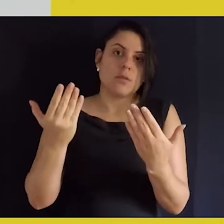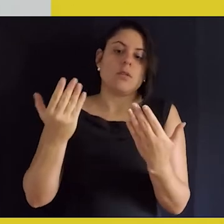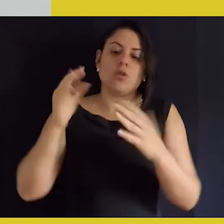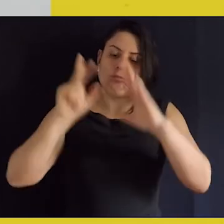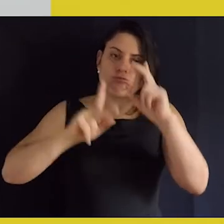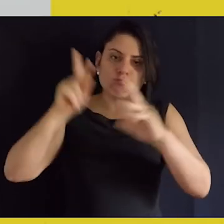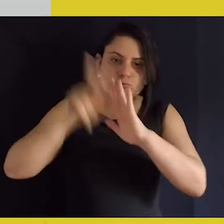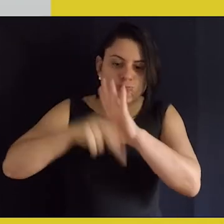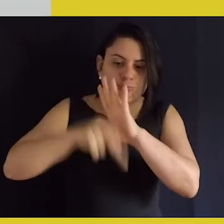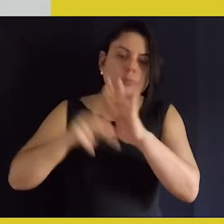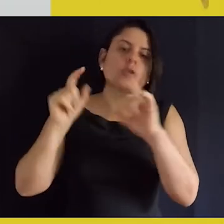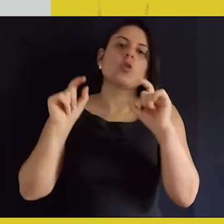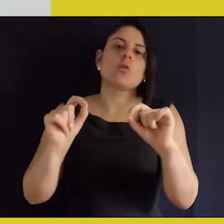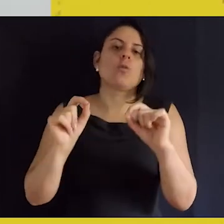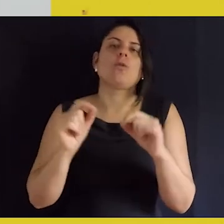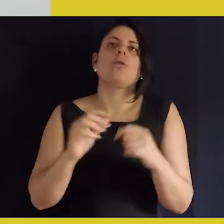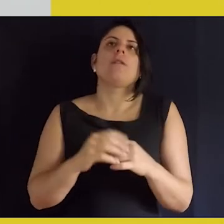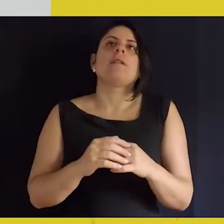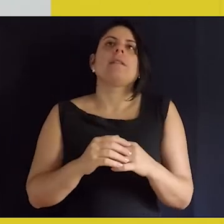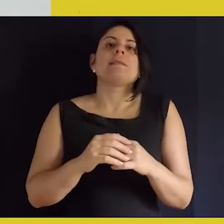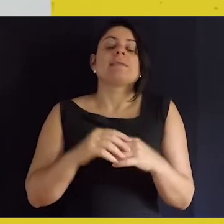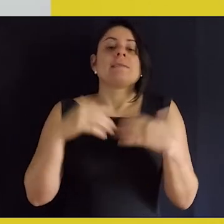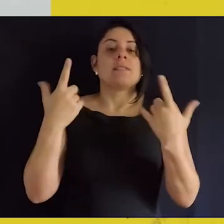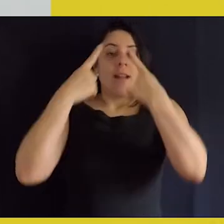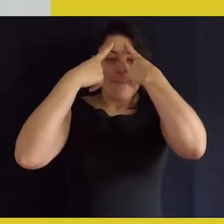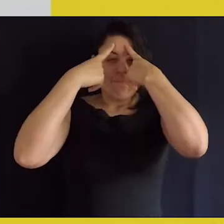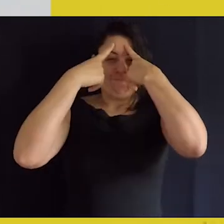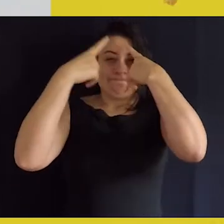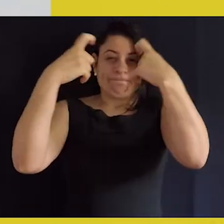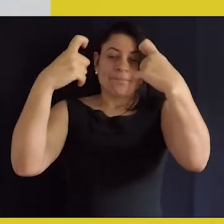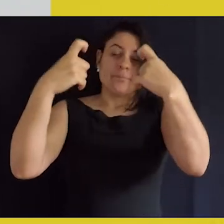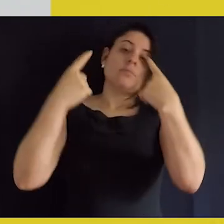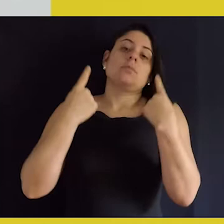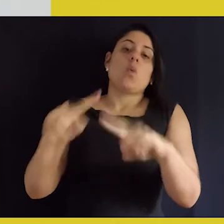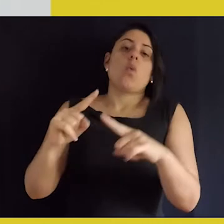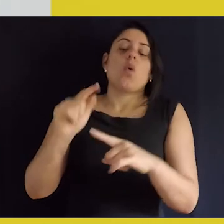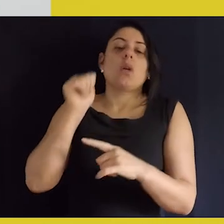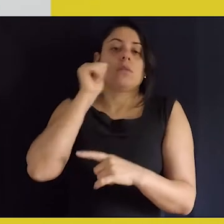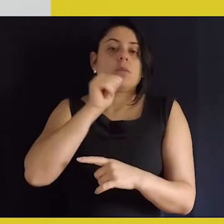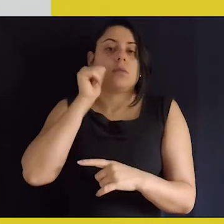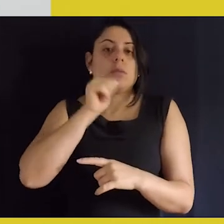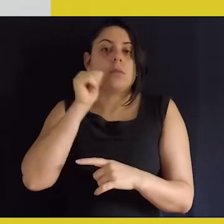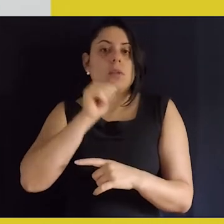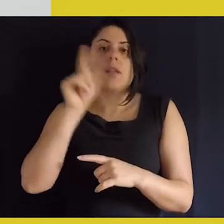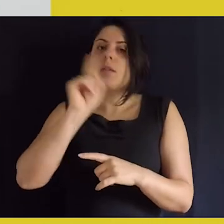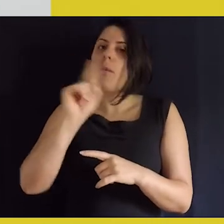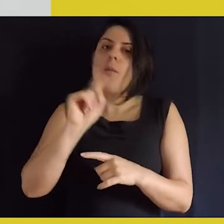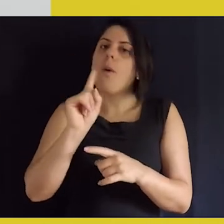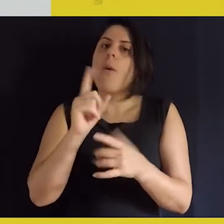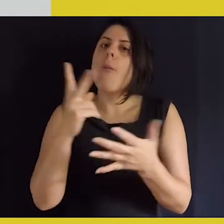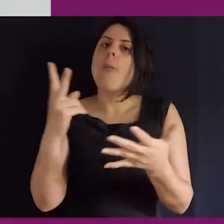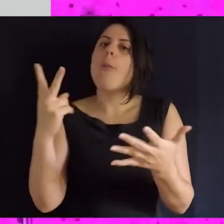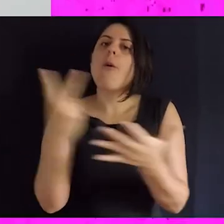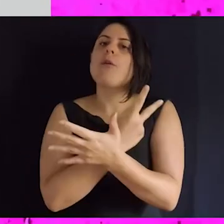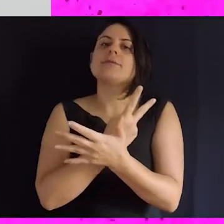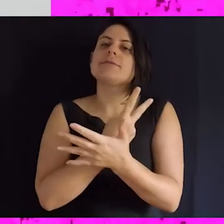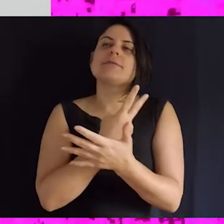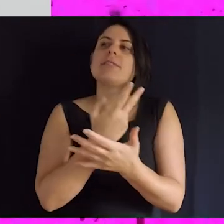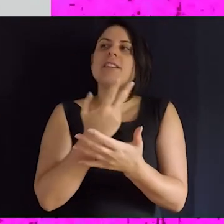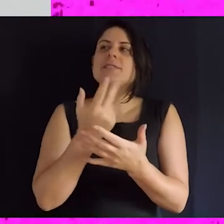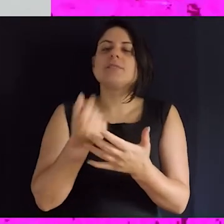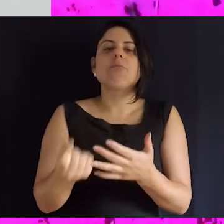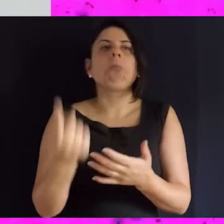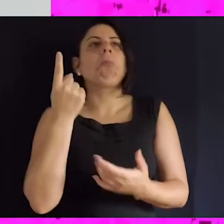e na Casa Tina Martins de que a violência contra a mulher não é uma coisa que